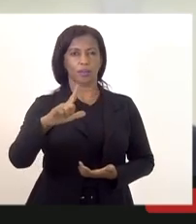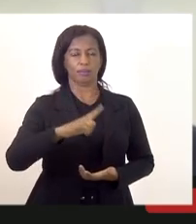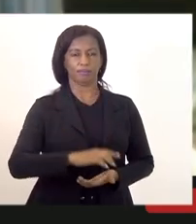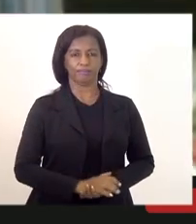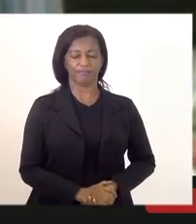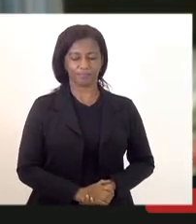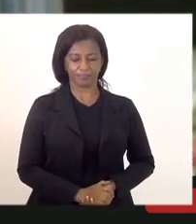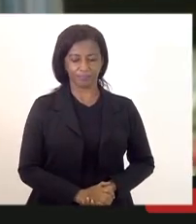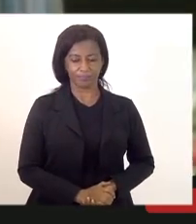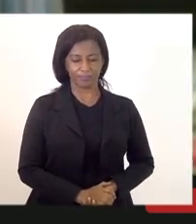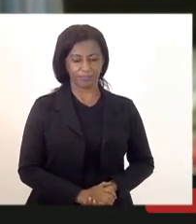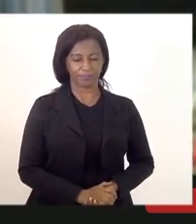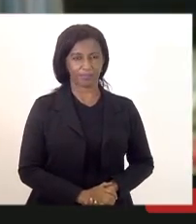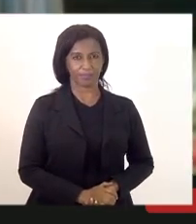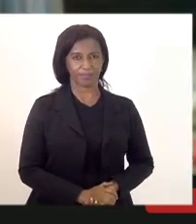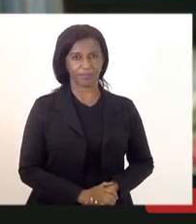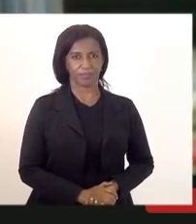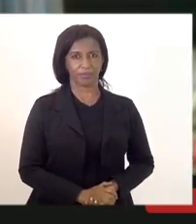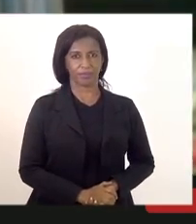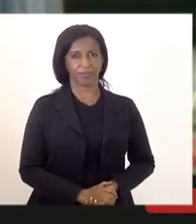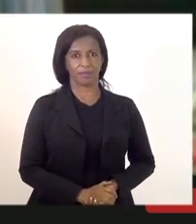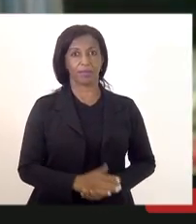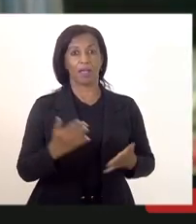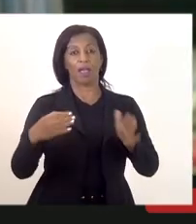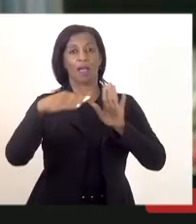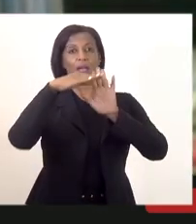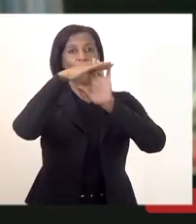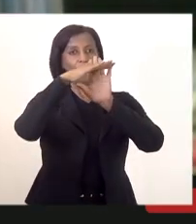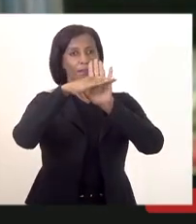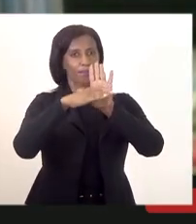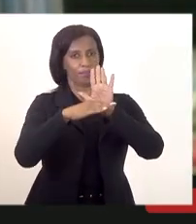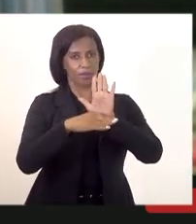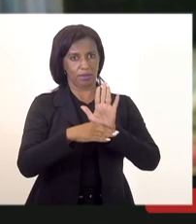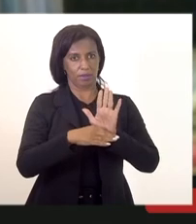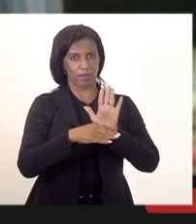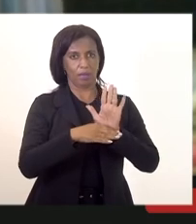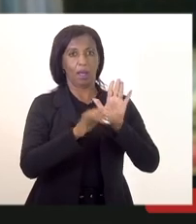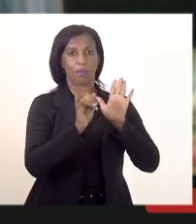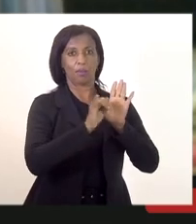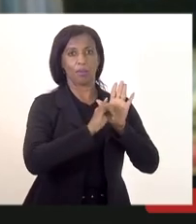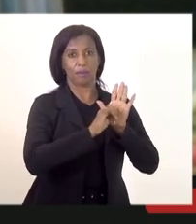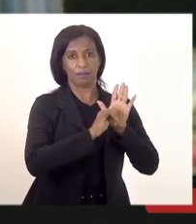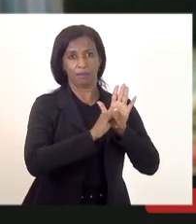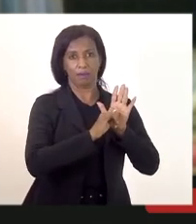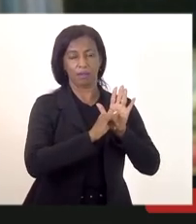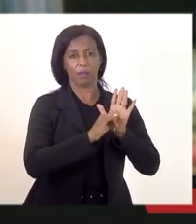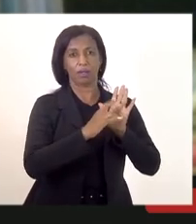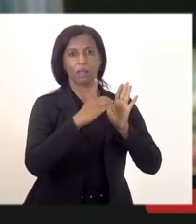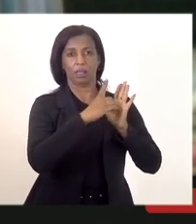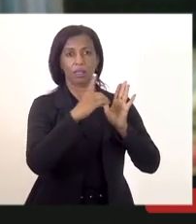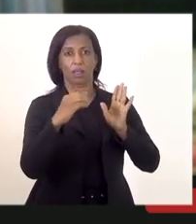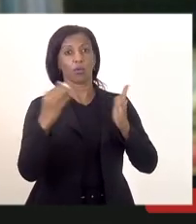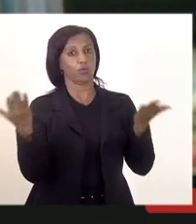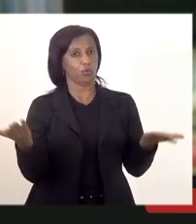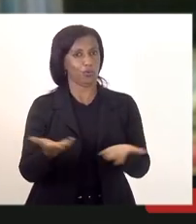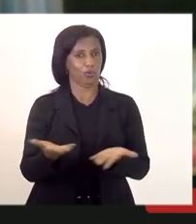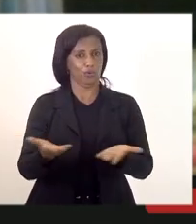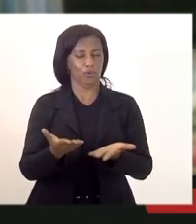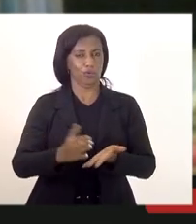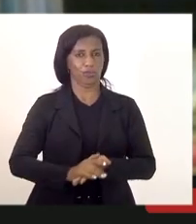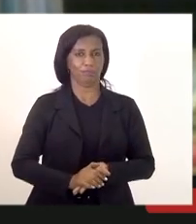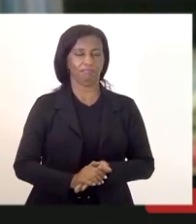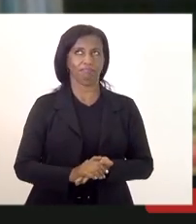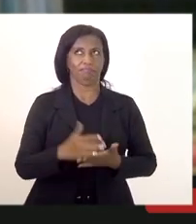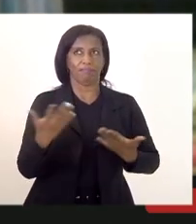Pericles a programação era para ser publicada no diário oficial de hoje deve